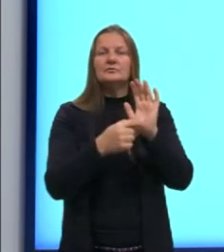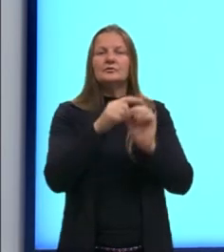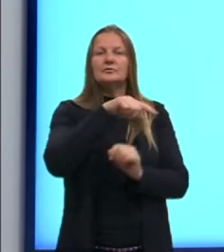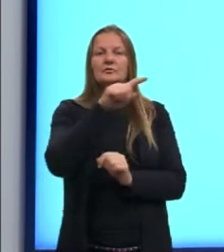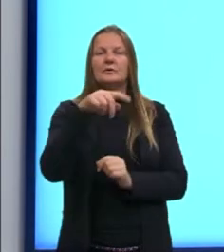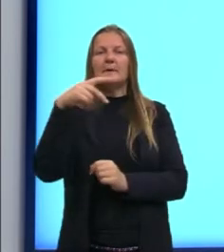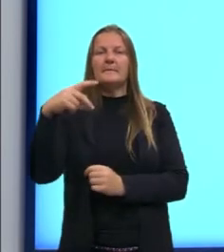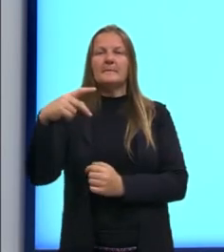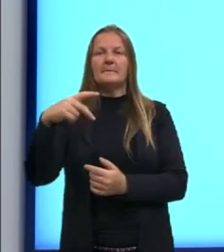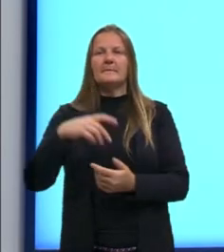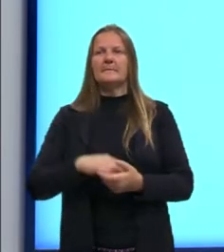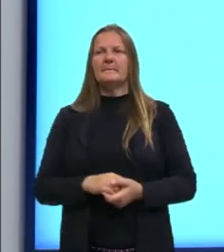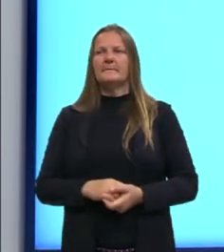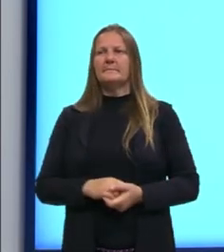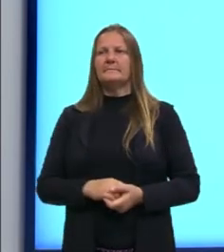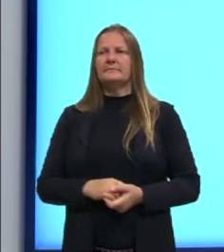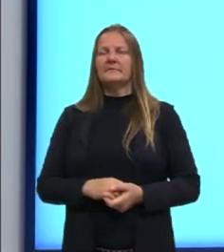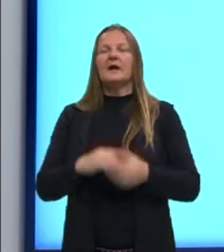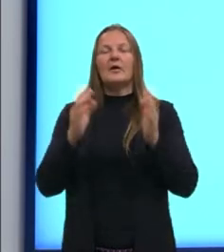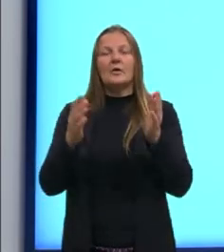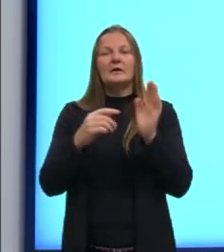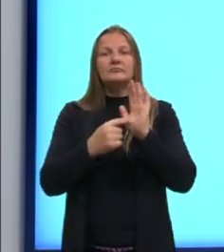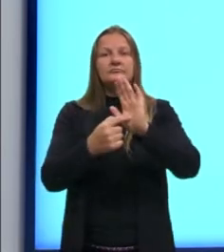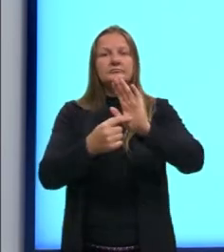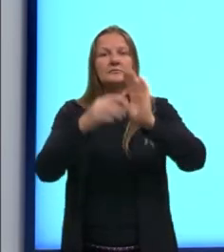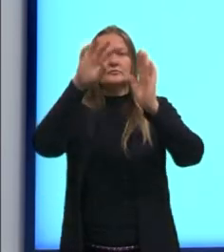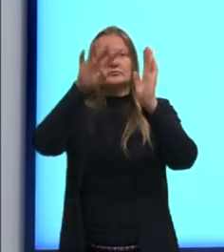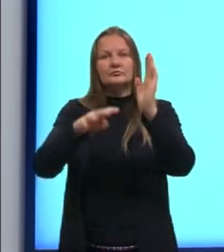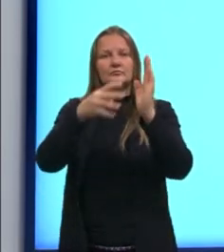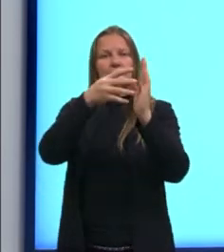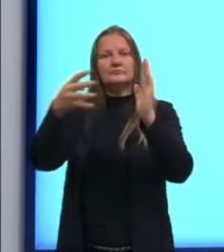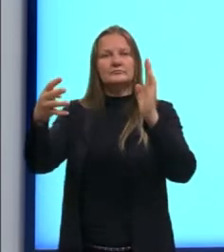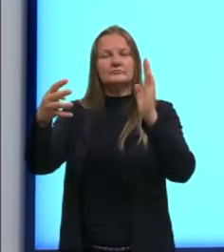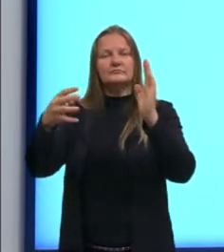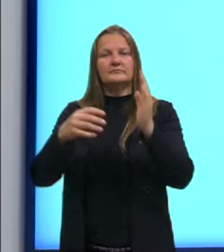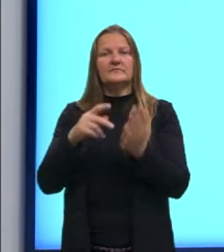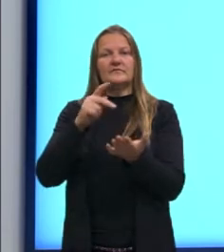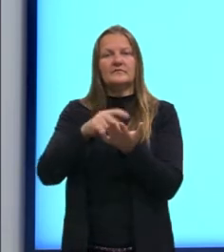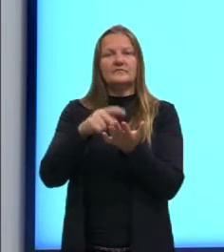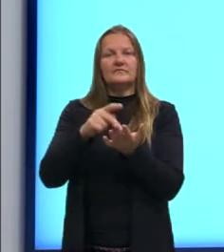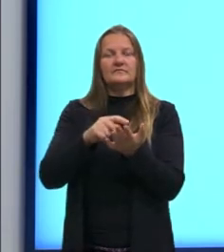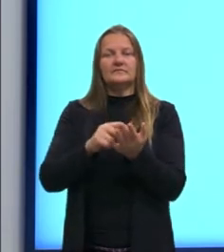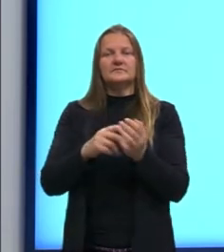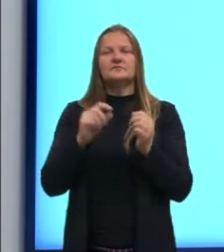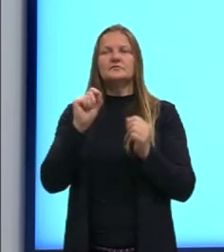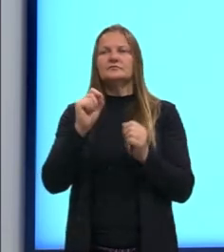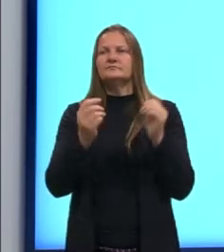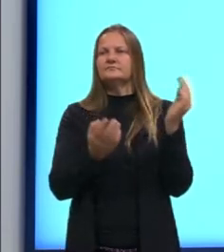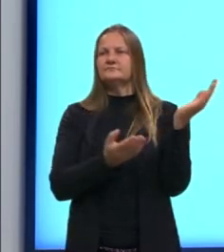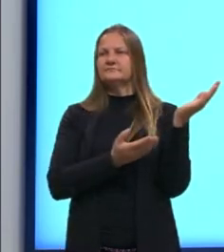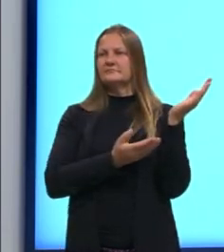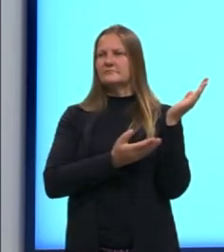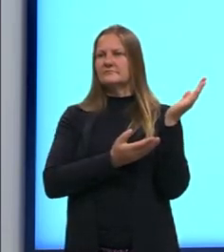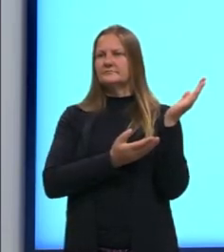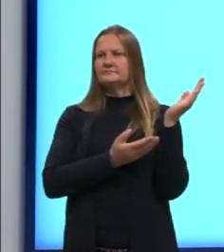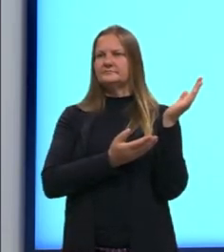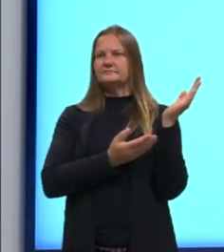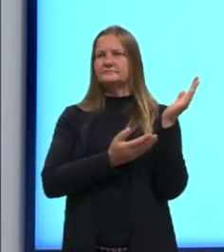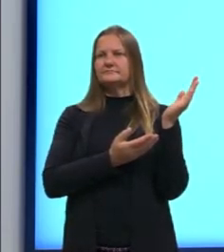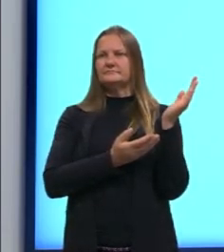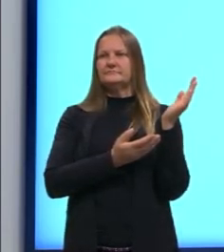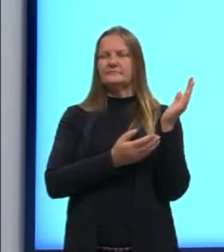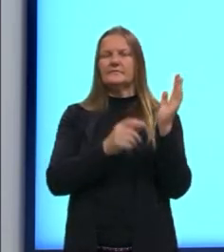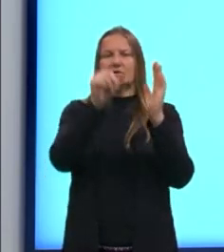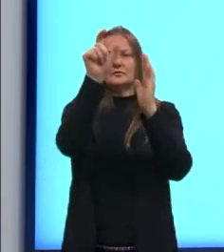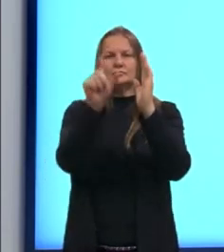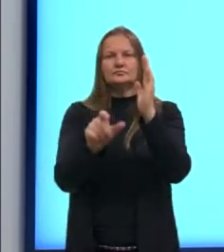a gente consegue representar em uma tabela. A nossa chamada tabela verdade é o seguinte, Nós vamos colocar em cada